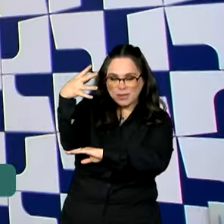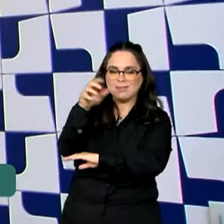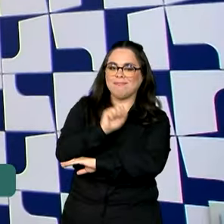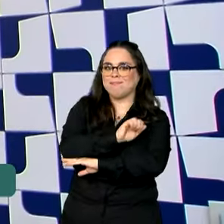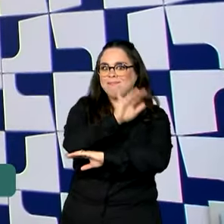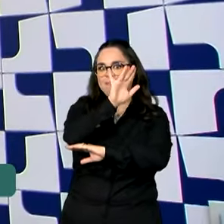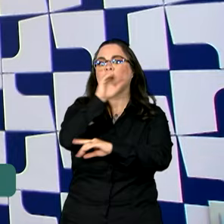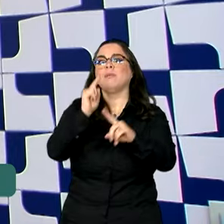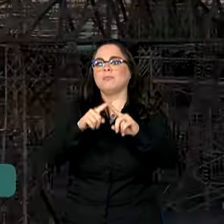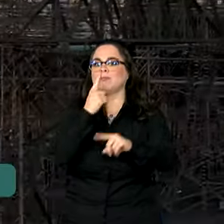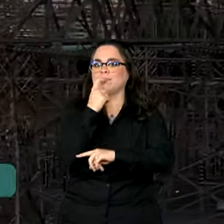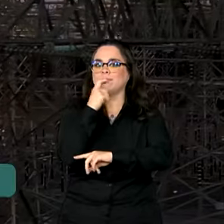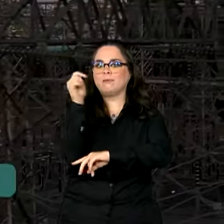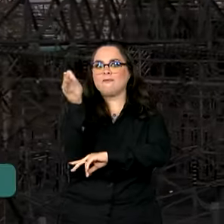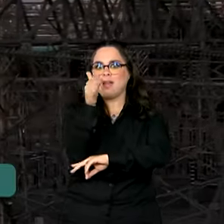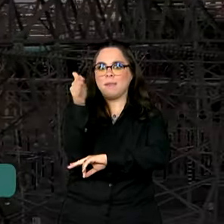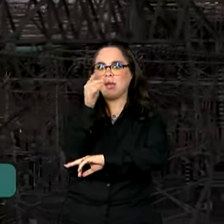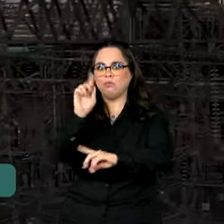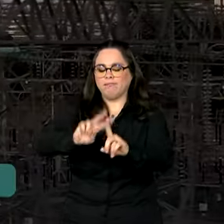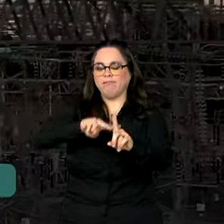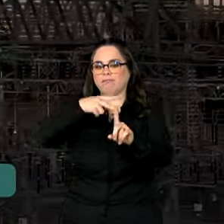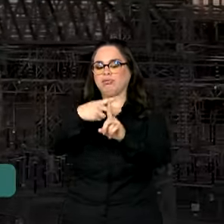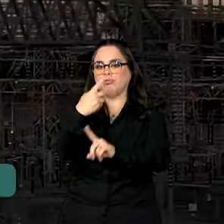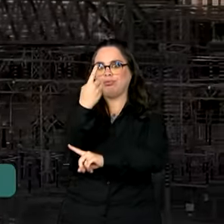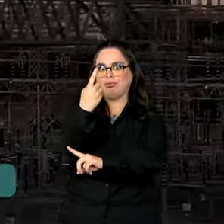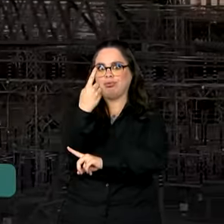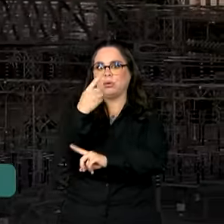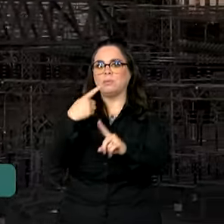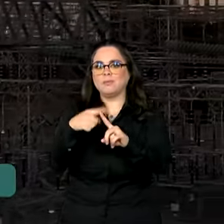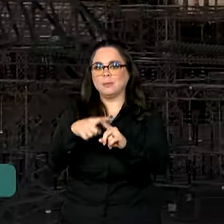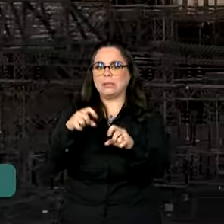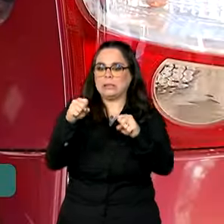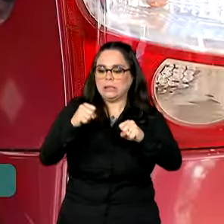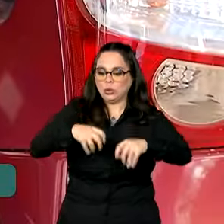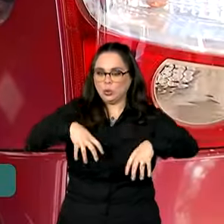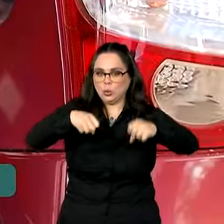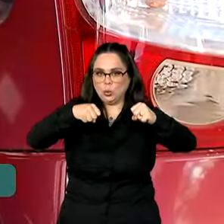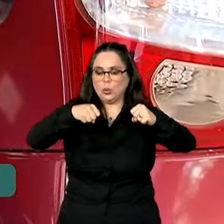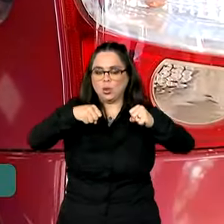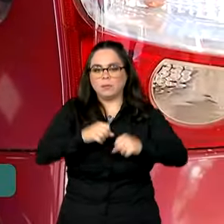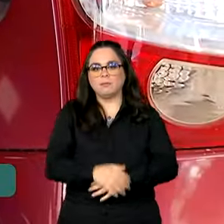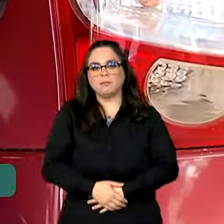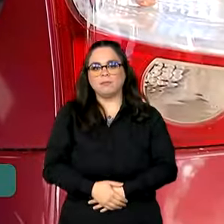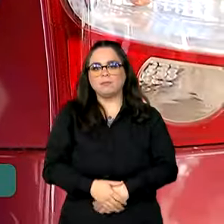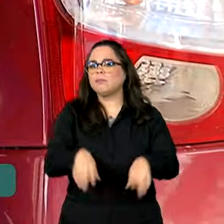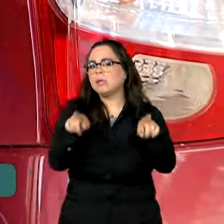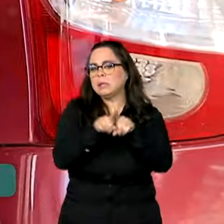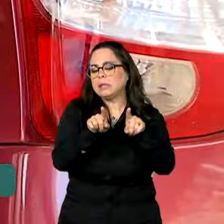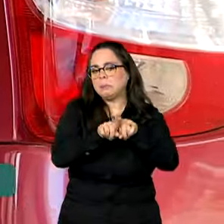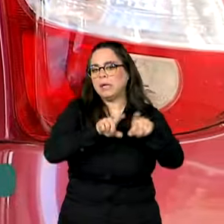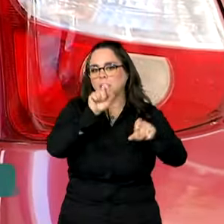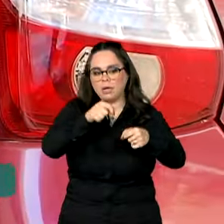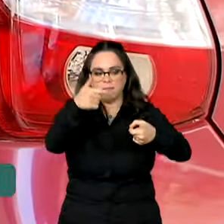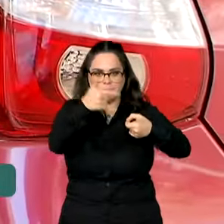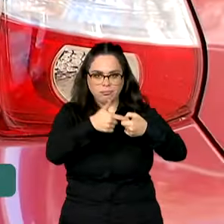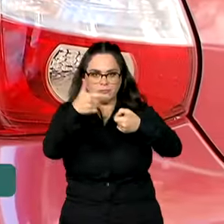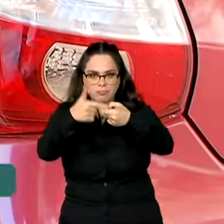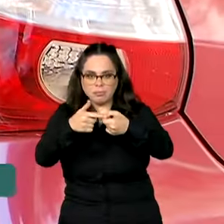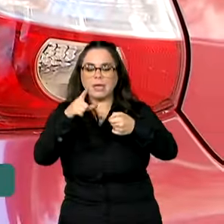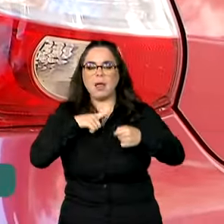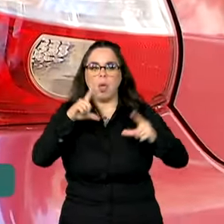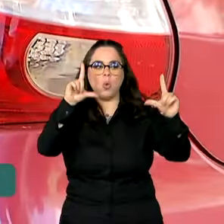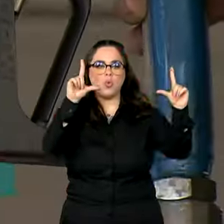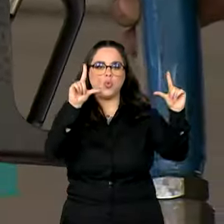mês entrou em bandeira vermelha a patamar 1, por causa da forte seca. Em compensação, os combustíveis tiveram